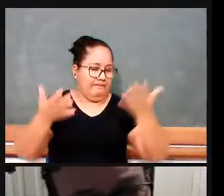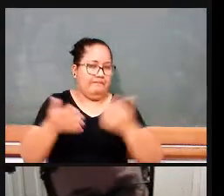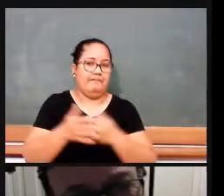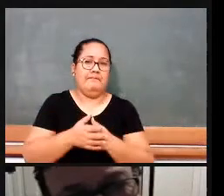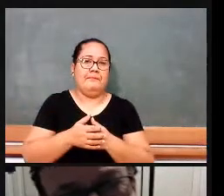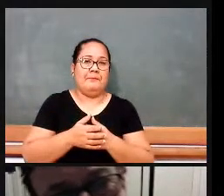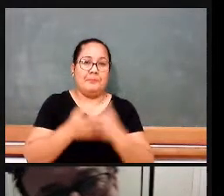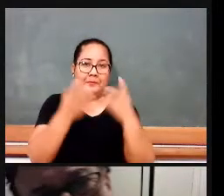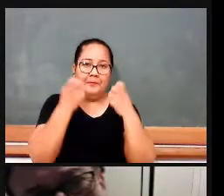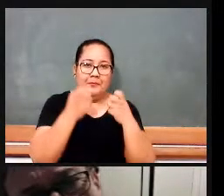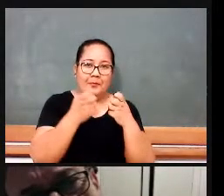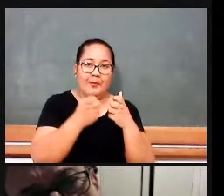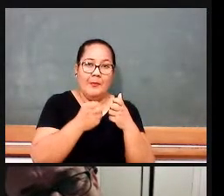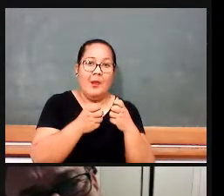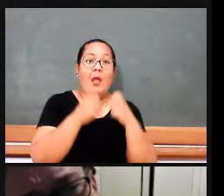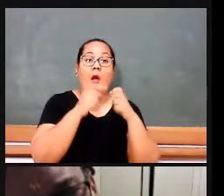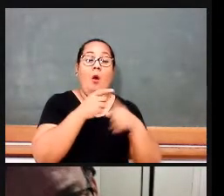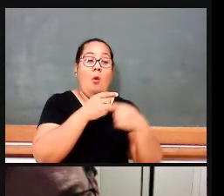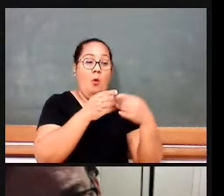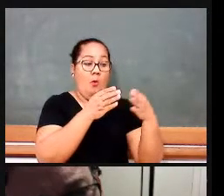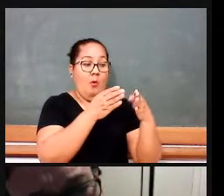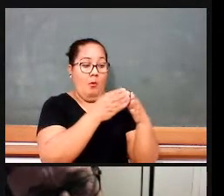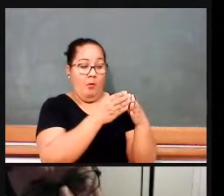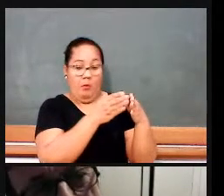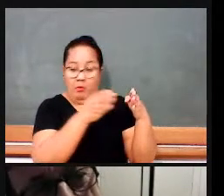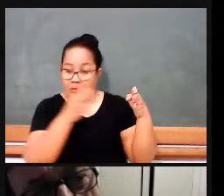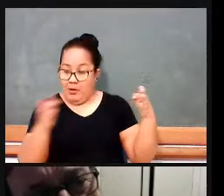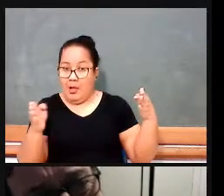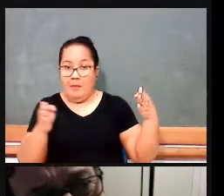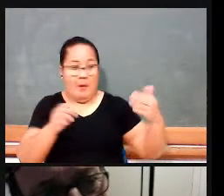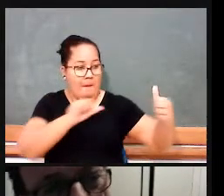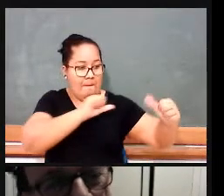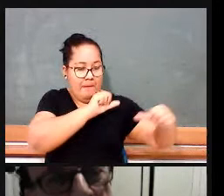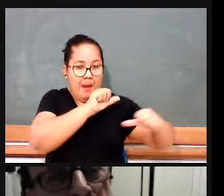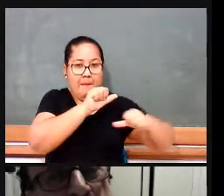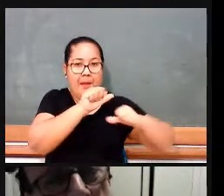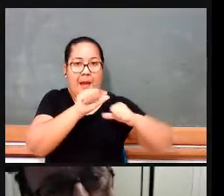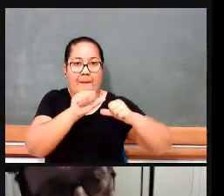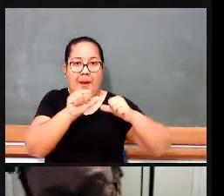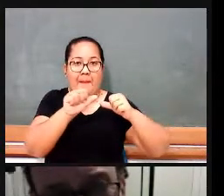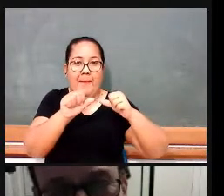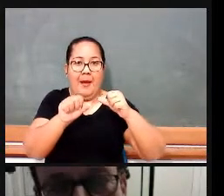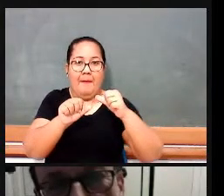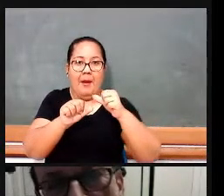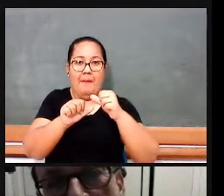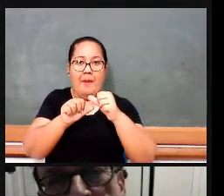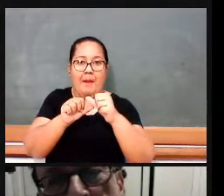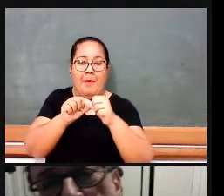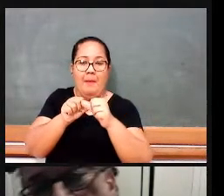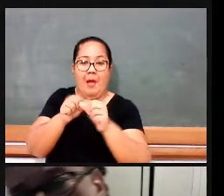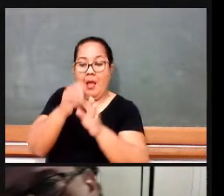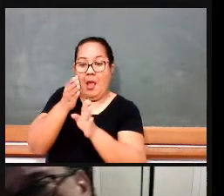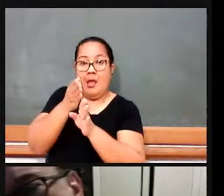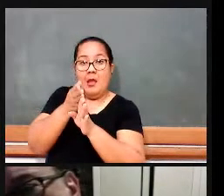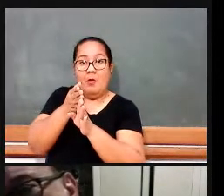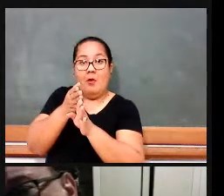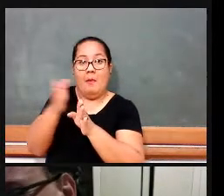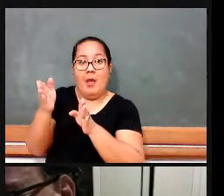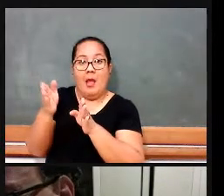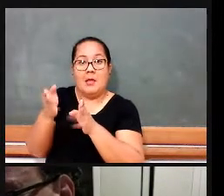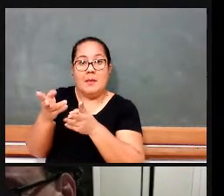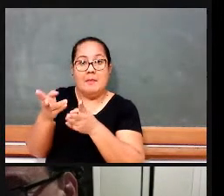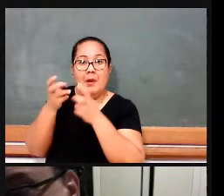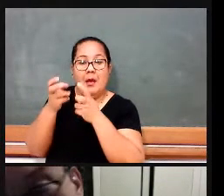momento anterior onde o ensino tem muita presença da forma intuitiva de trabalhar para uma etapa